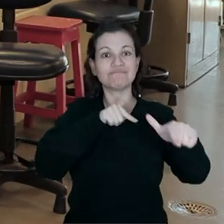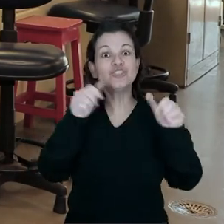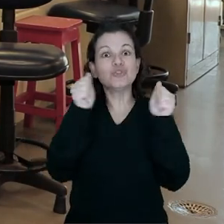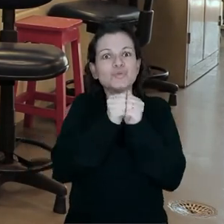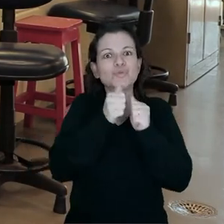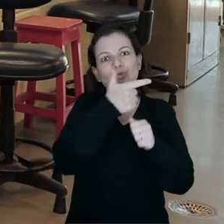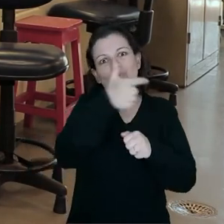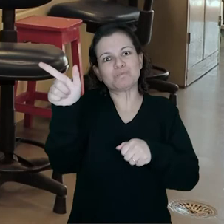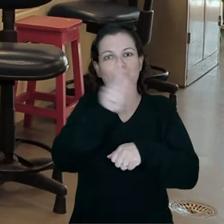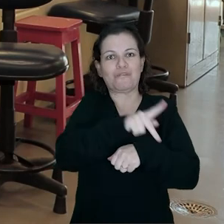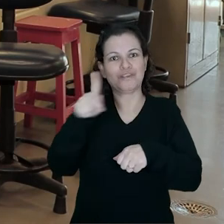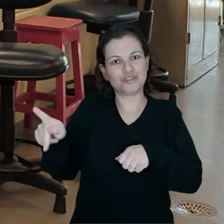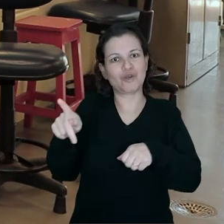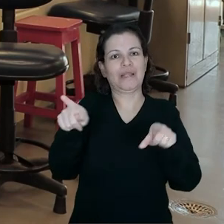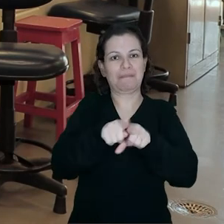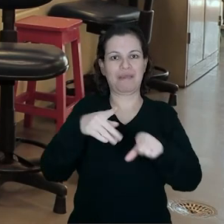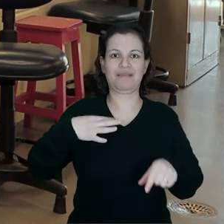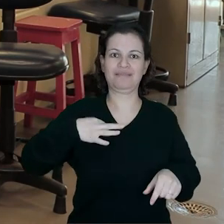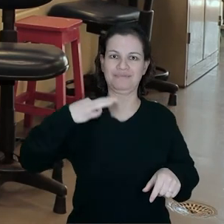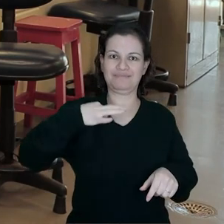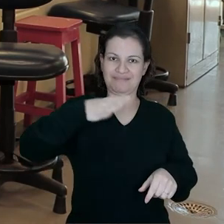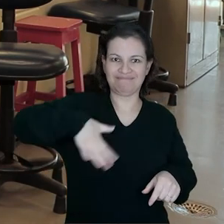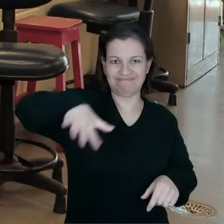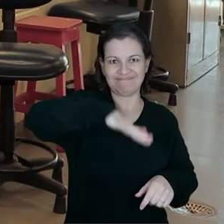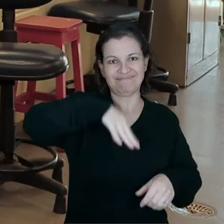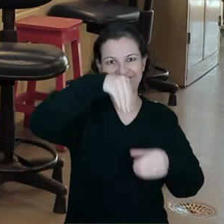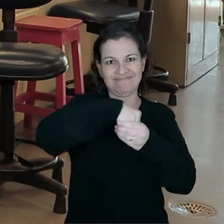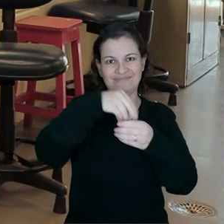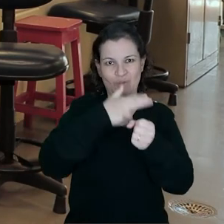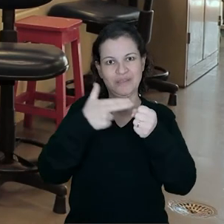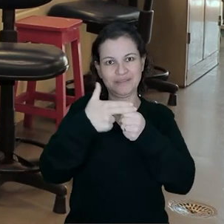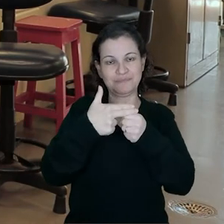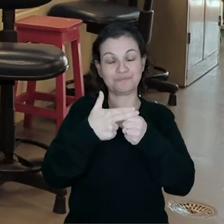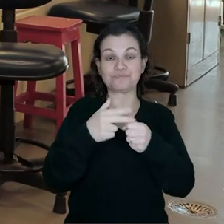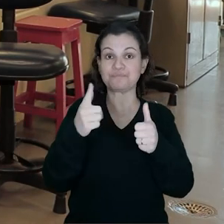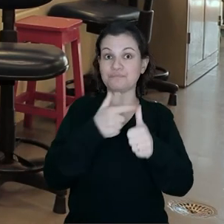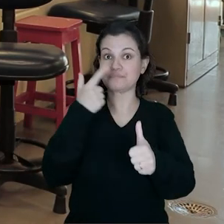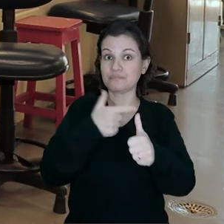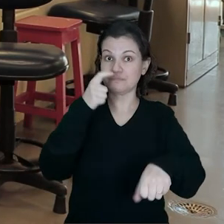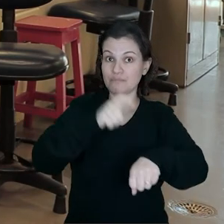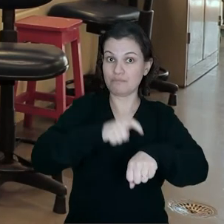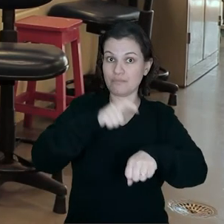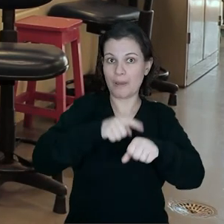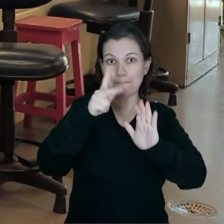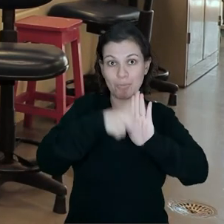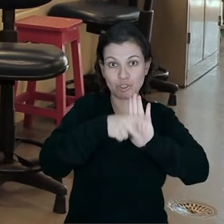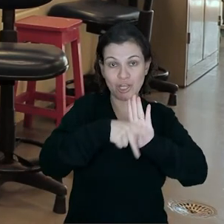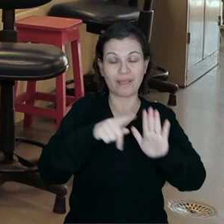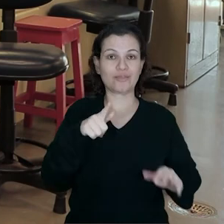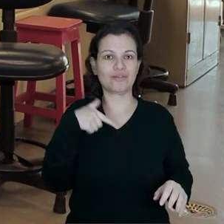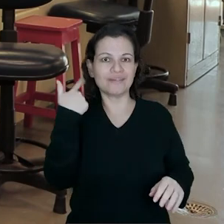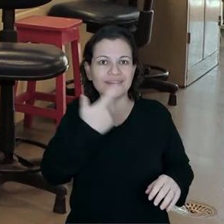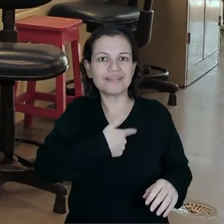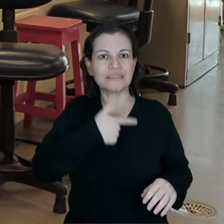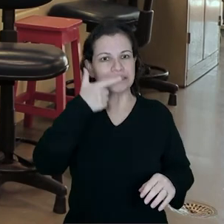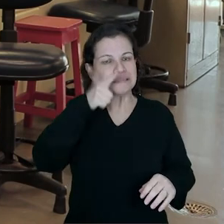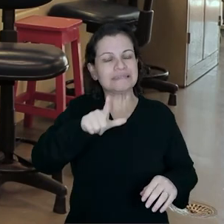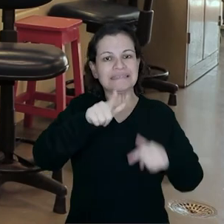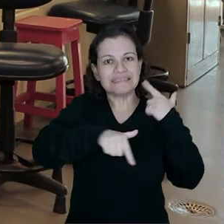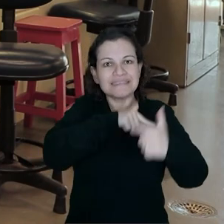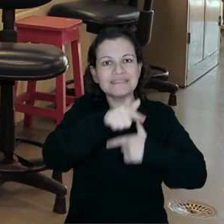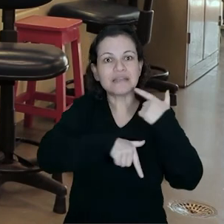junto com outros docentes que são voluntários da nossa casa. Nessa primeira etapa do projeto, a gente